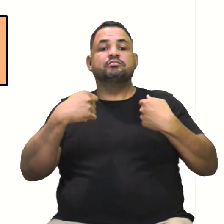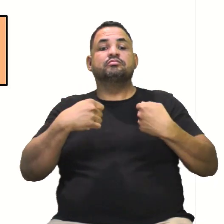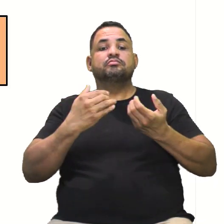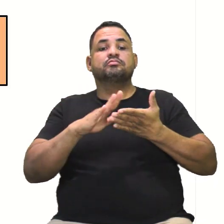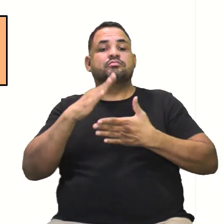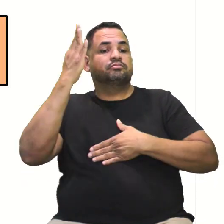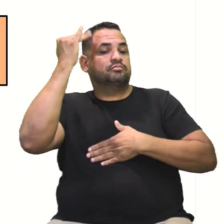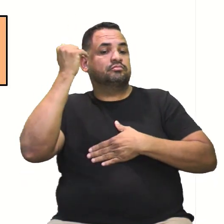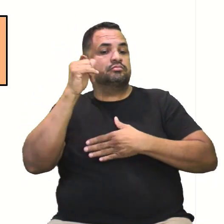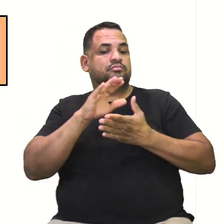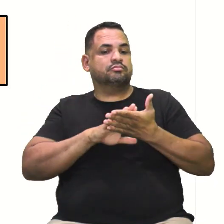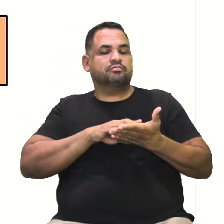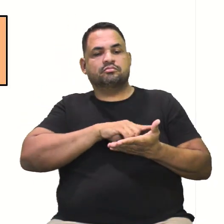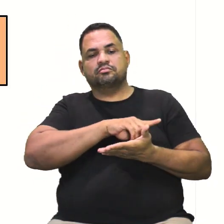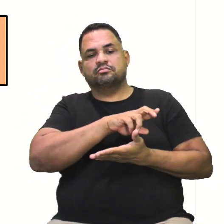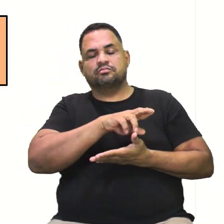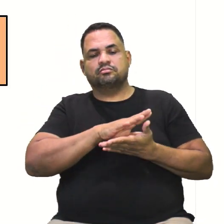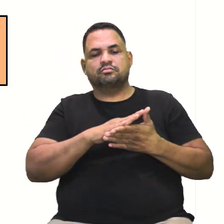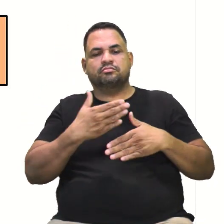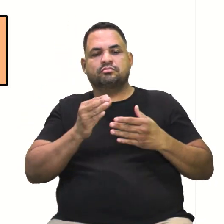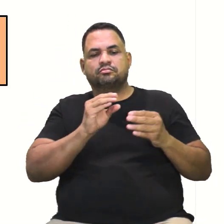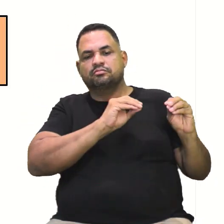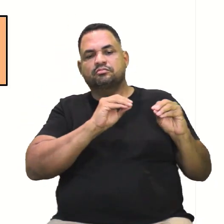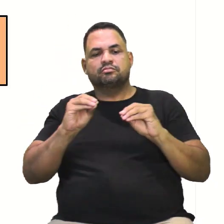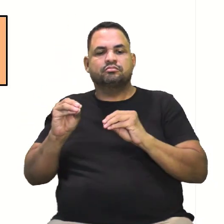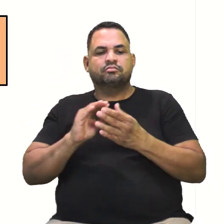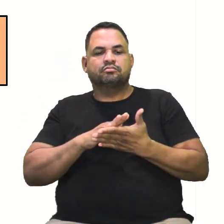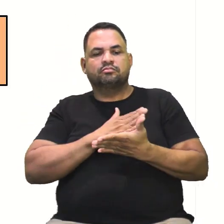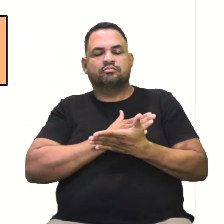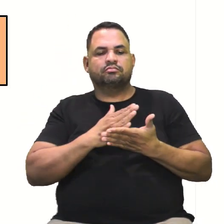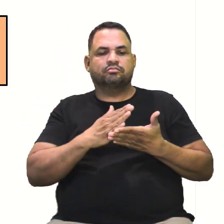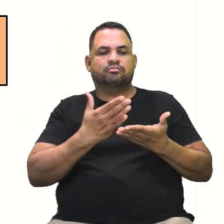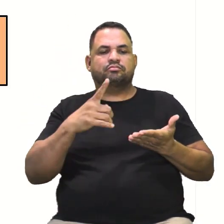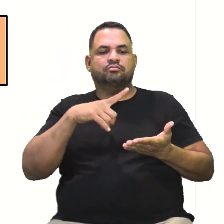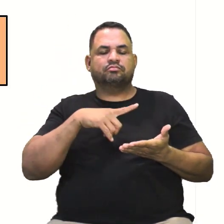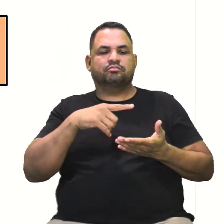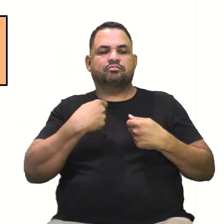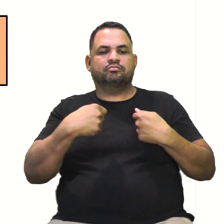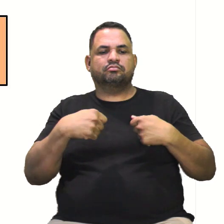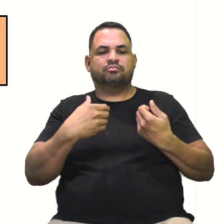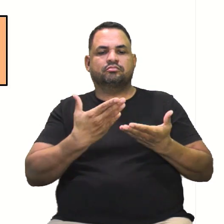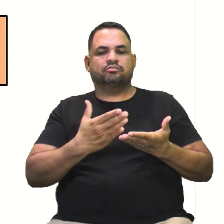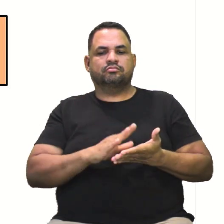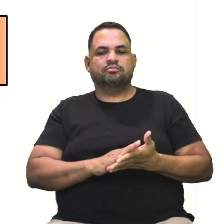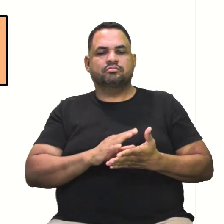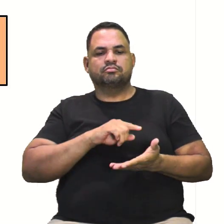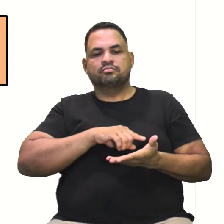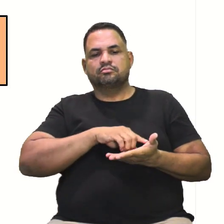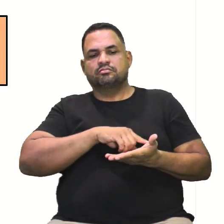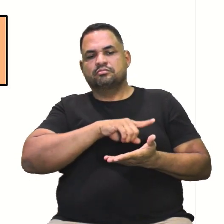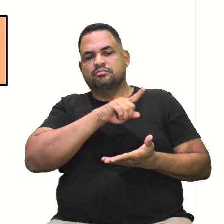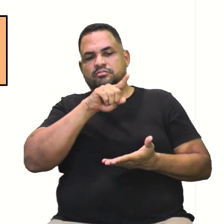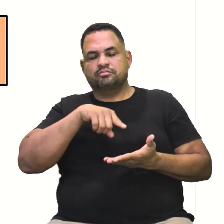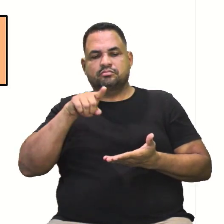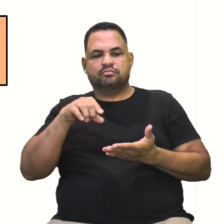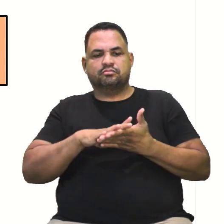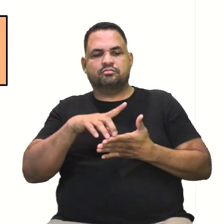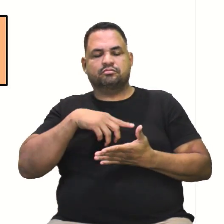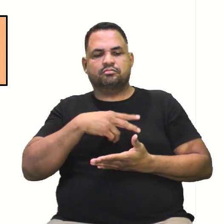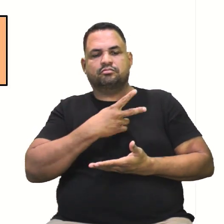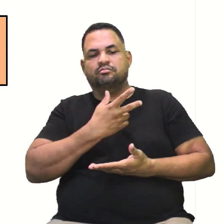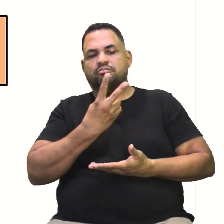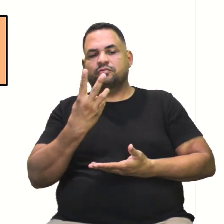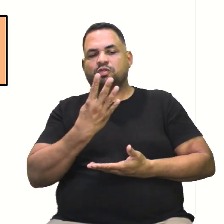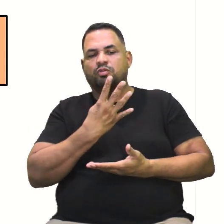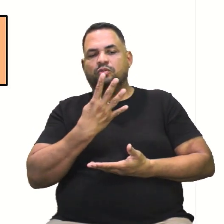precisa disso aqui? Isso aqui é uma variação, né? Porque como se deslocou da origem, aí a gente tem que trabalhar com variação. Mas da mesma forma tem o outro tipo, né?